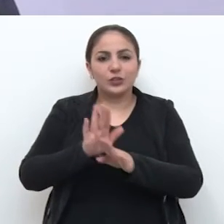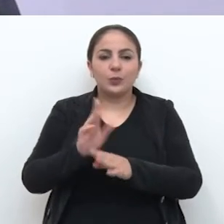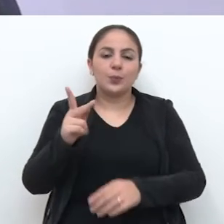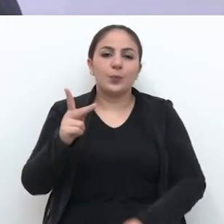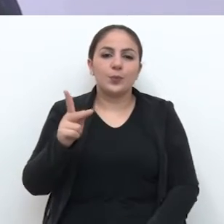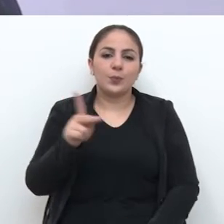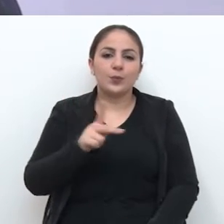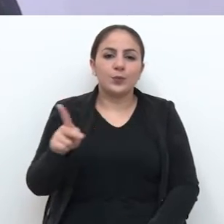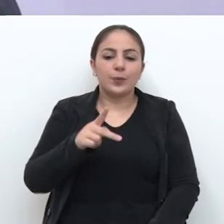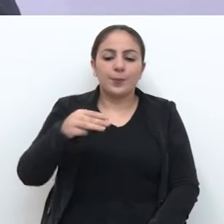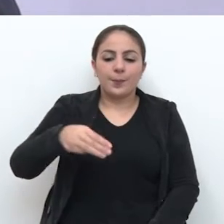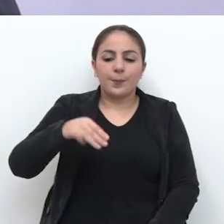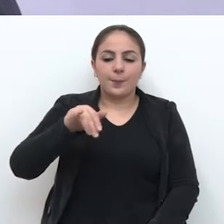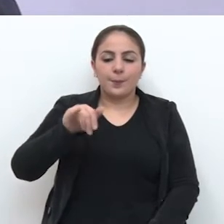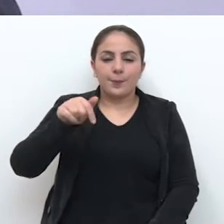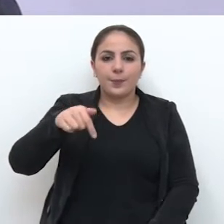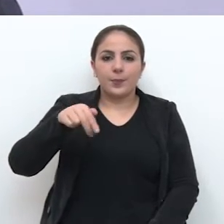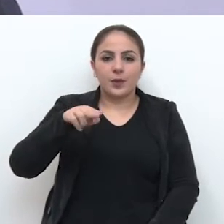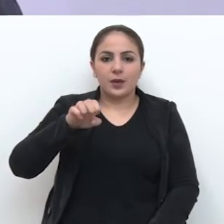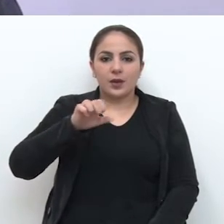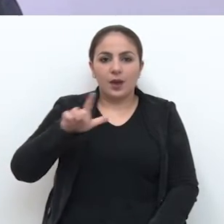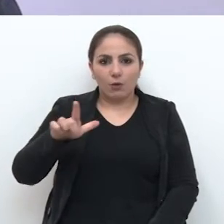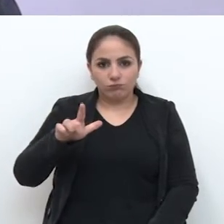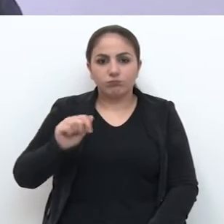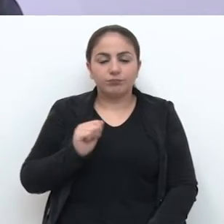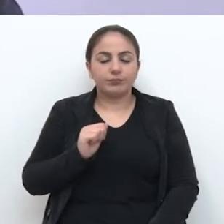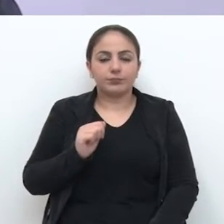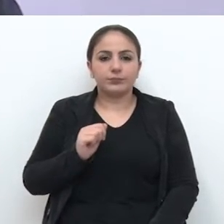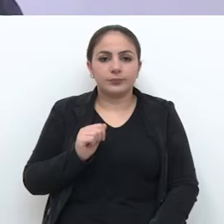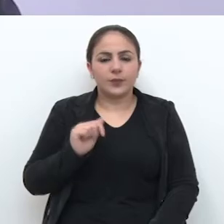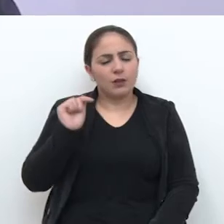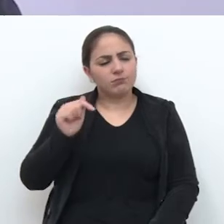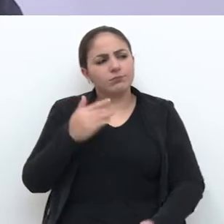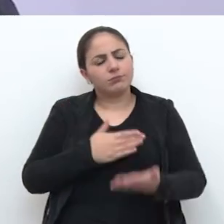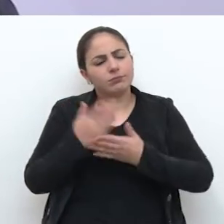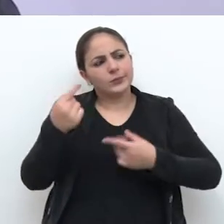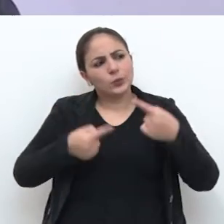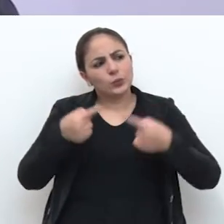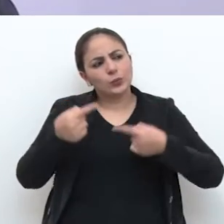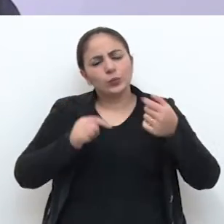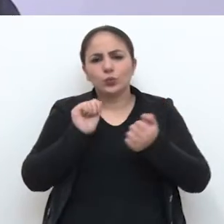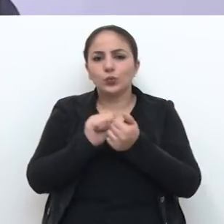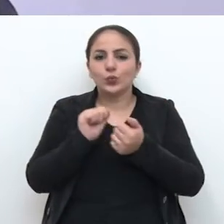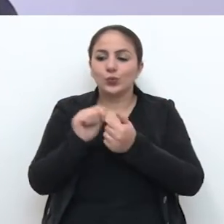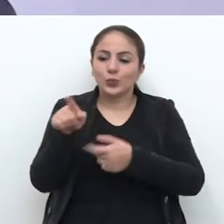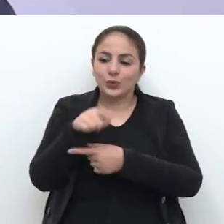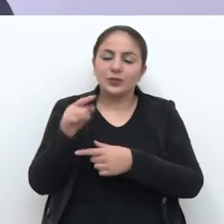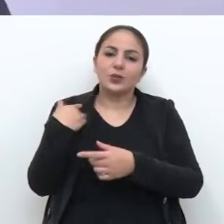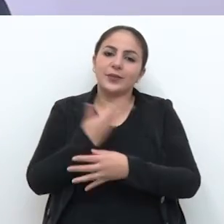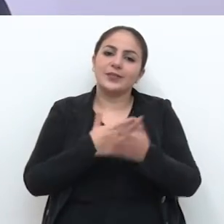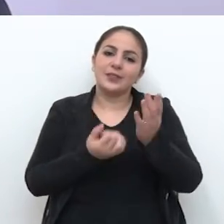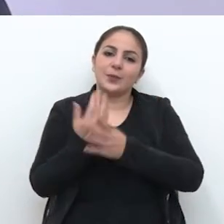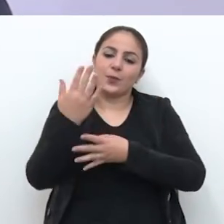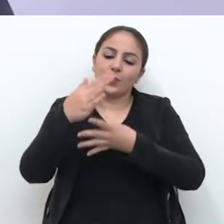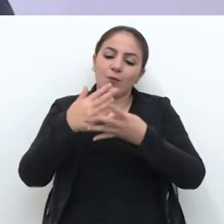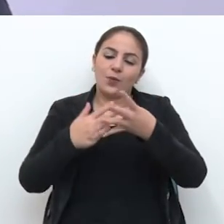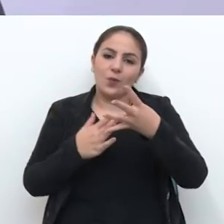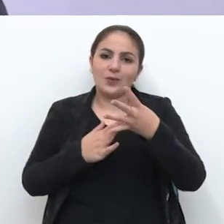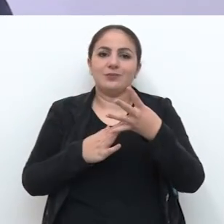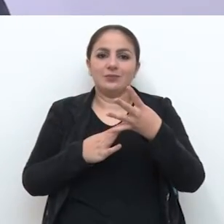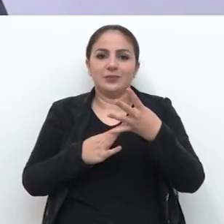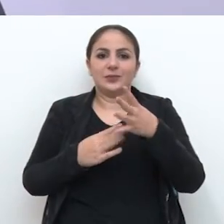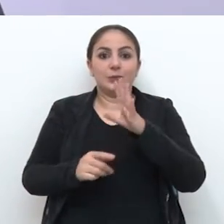junto com ela. E aí, a partir dessa discussão com eles, nós criamos, então, quatro categorias